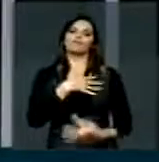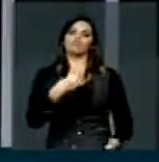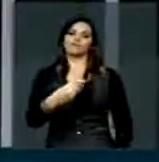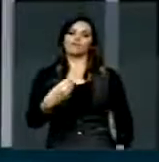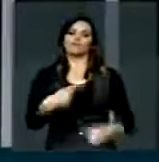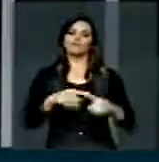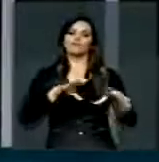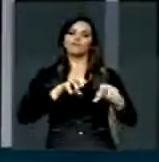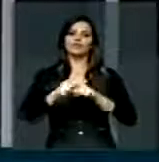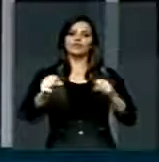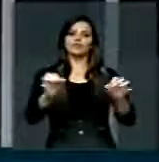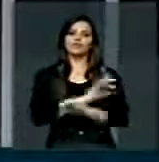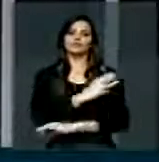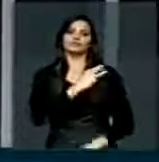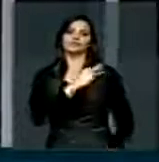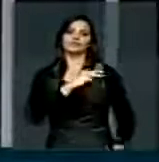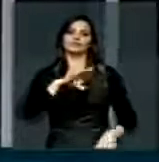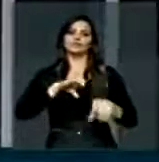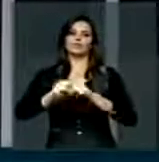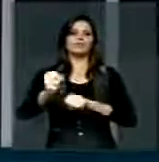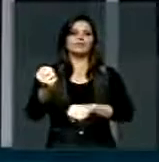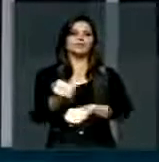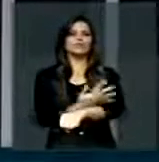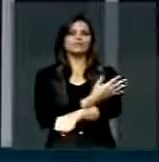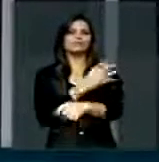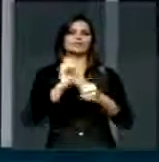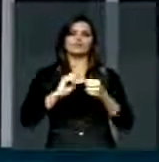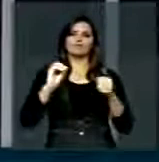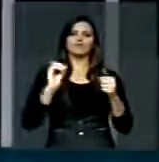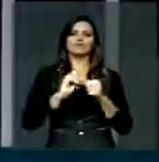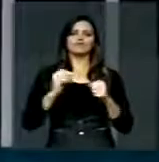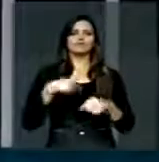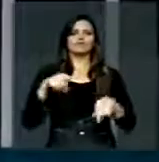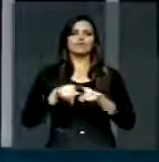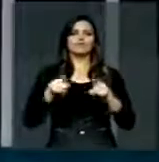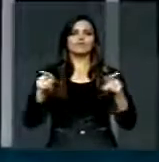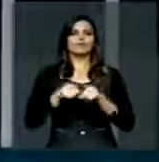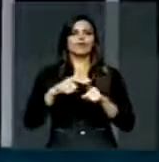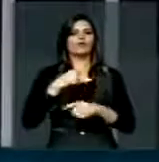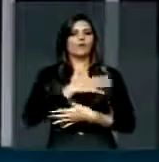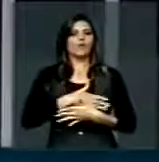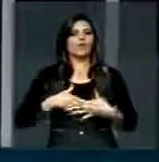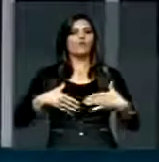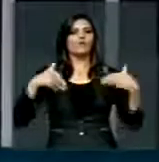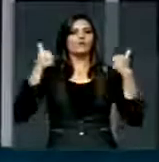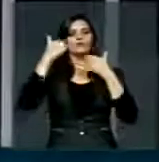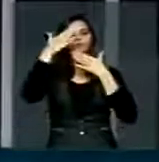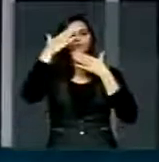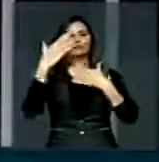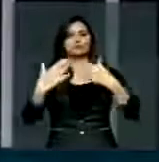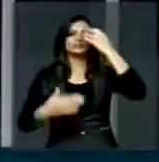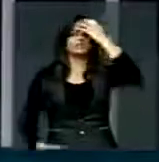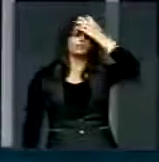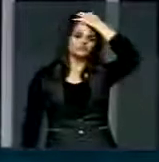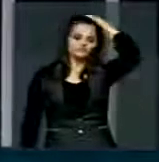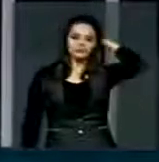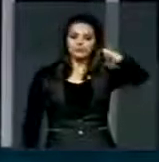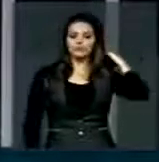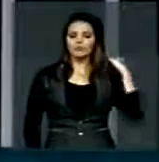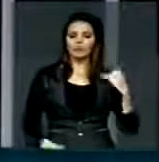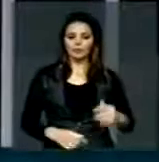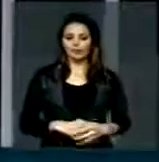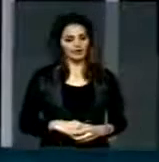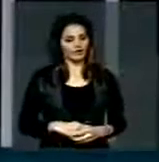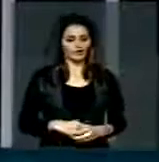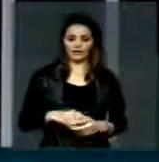concluir o terceiro grau. Fiquei emocionado e realizado no mesmo tempo, muito orgulhoso dos meus agradecimentos, referindo a mim e a